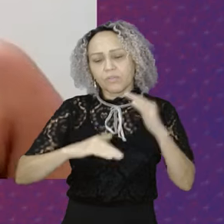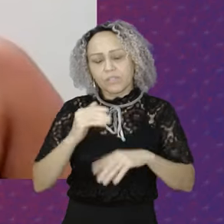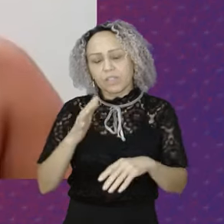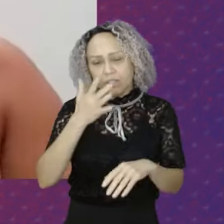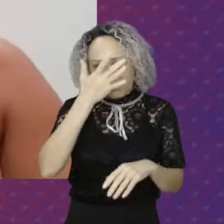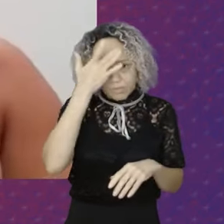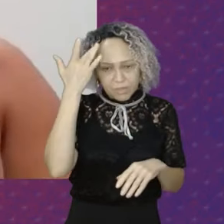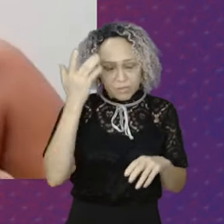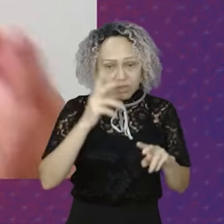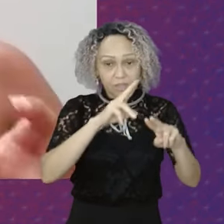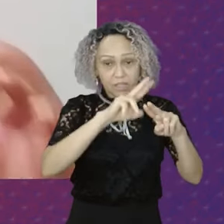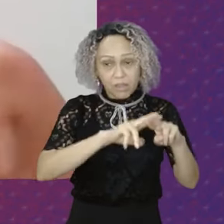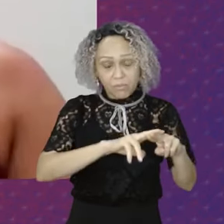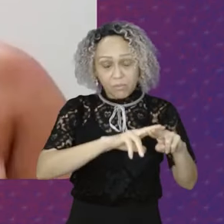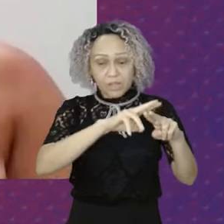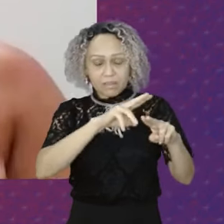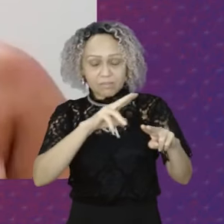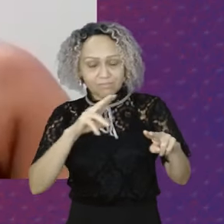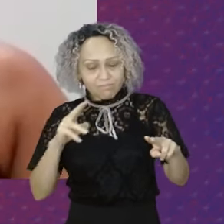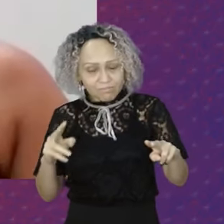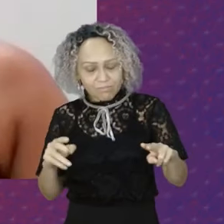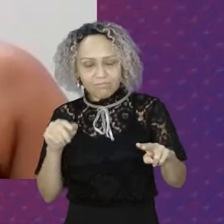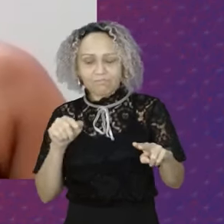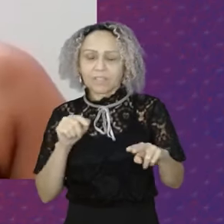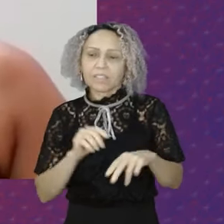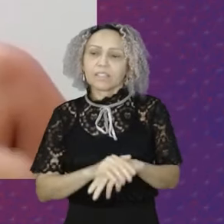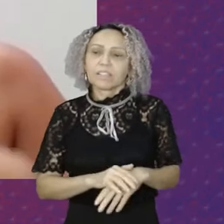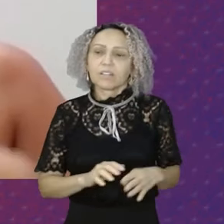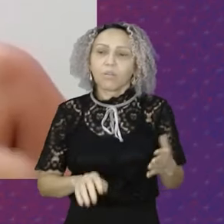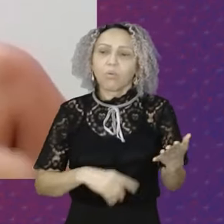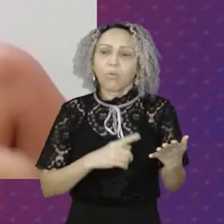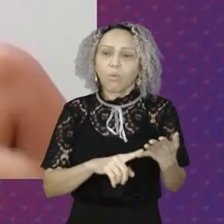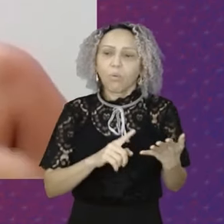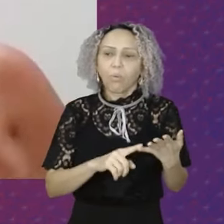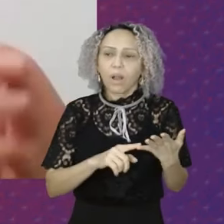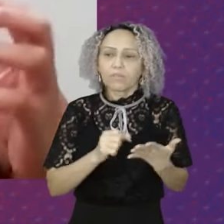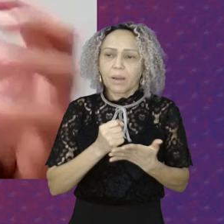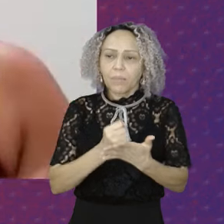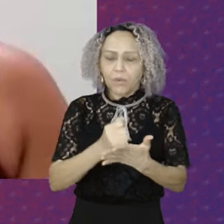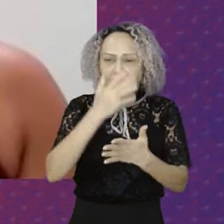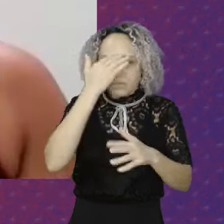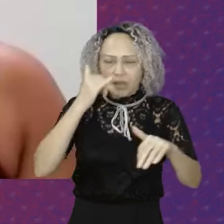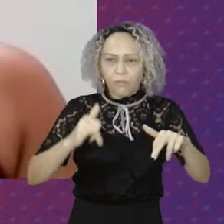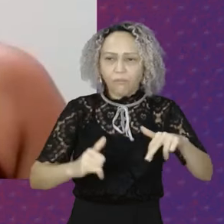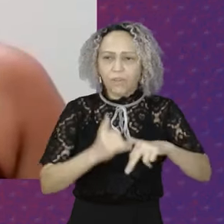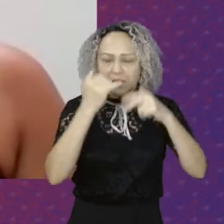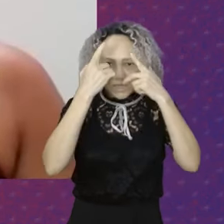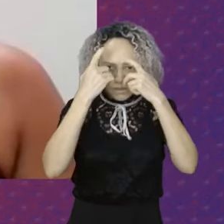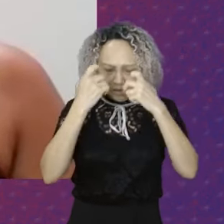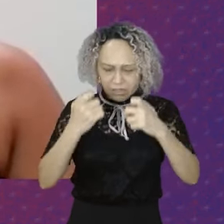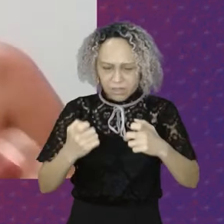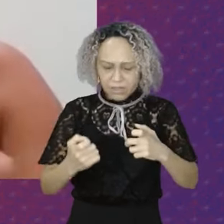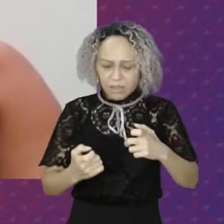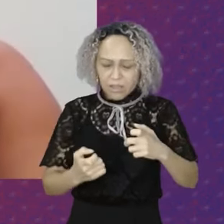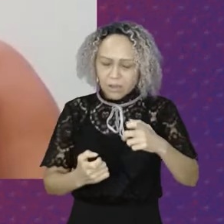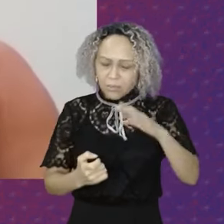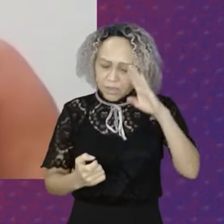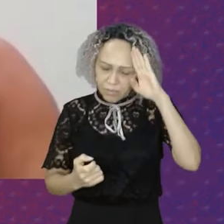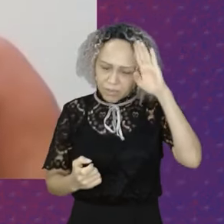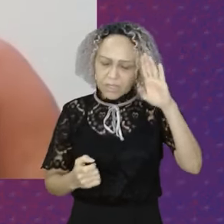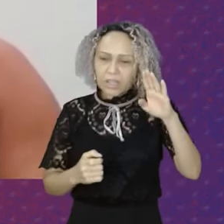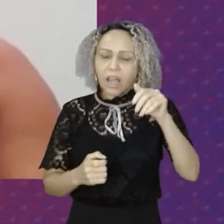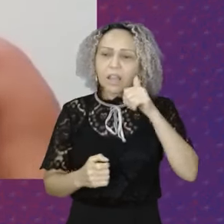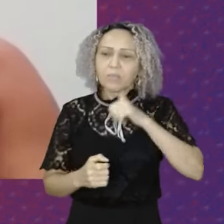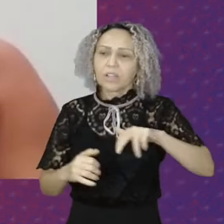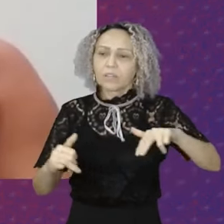quarto Apoio As vítimas Da criminalidade Em especial As mulheres Que foram vítimas De violência doméstica